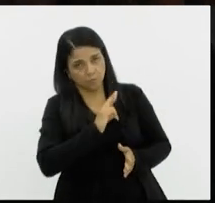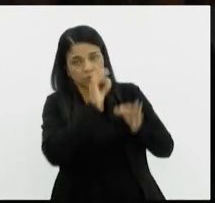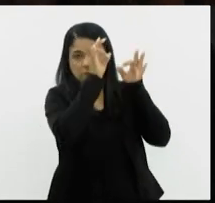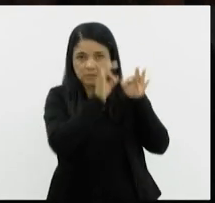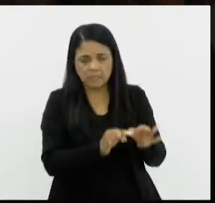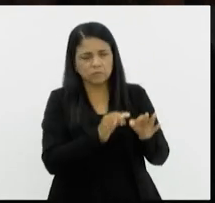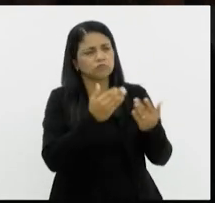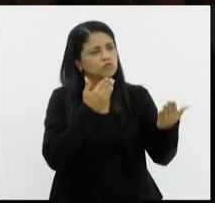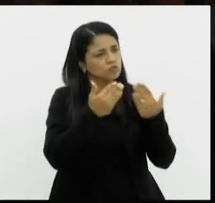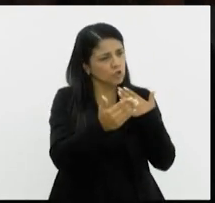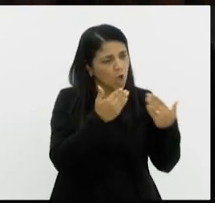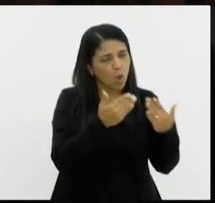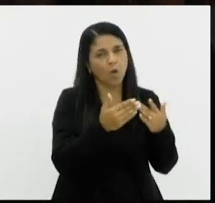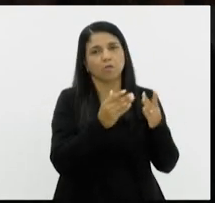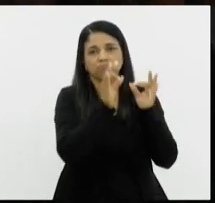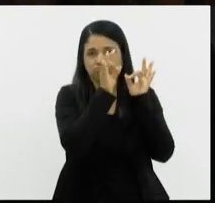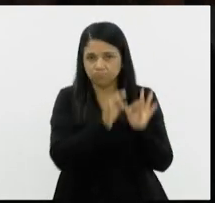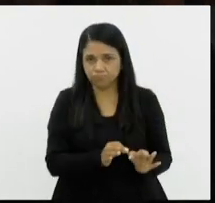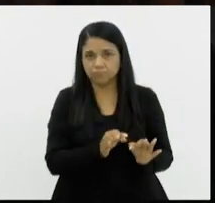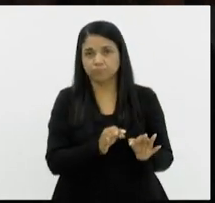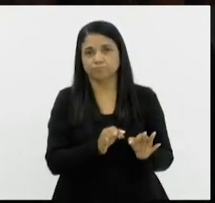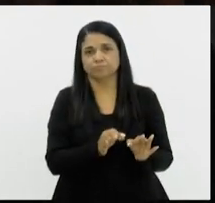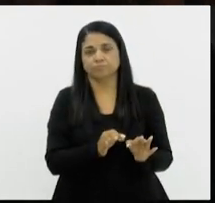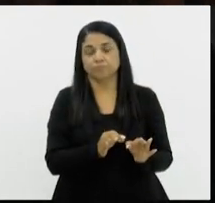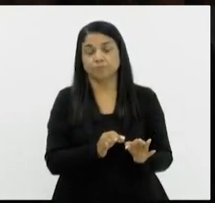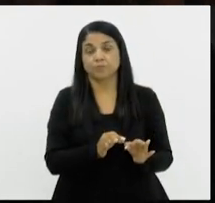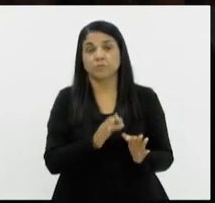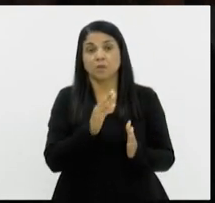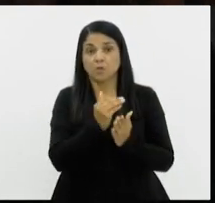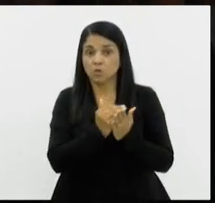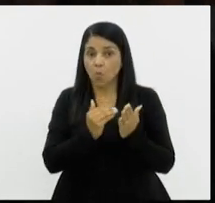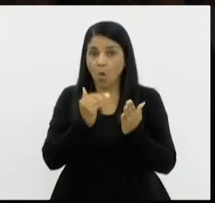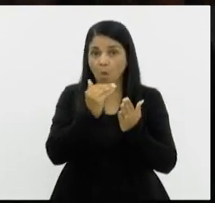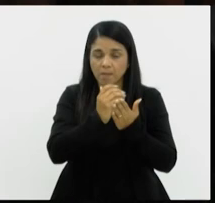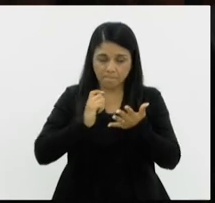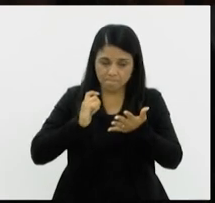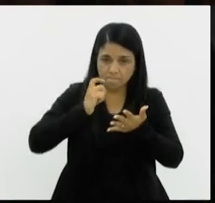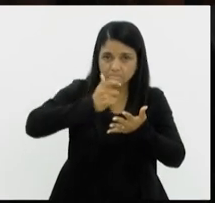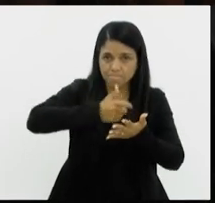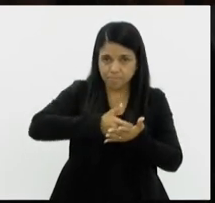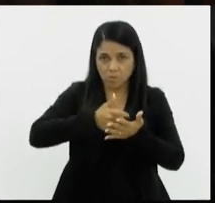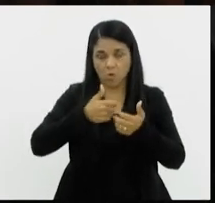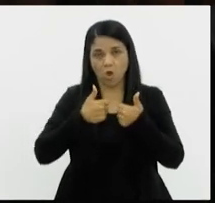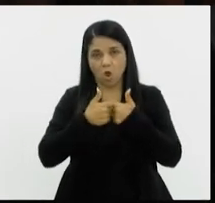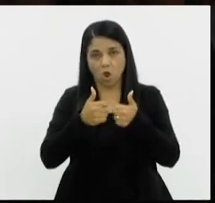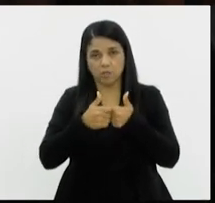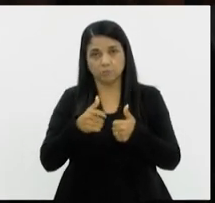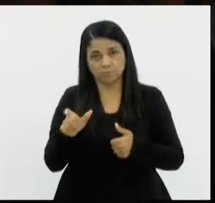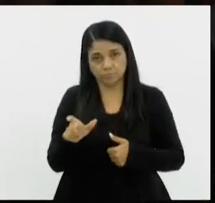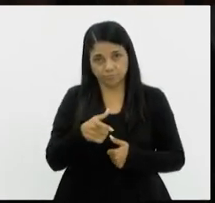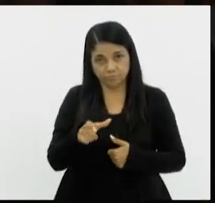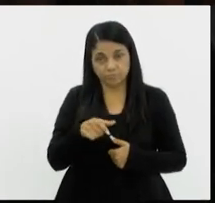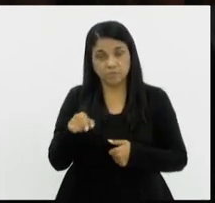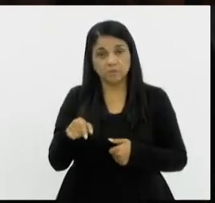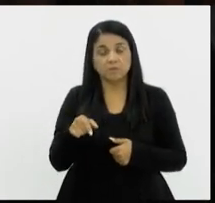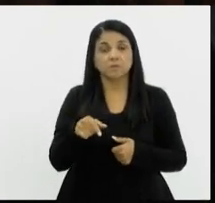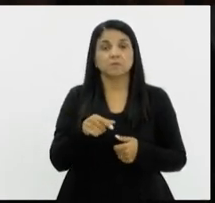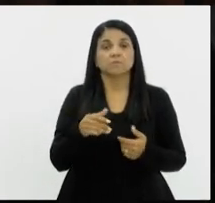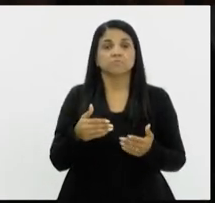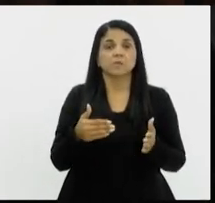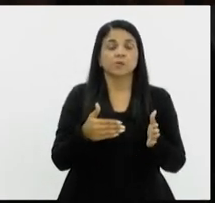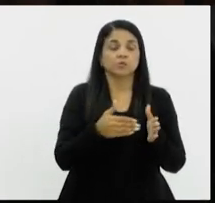dialogar. E, quanto ao aumento da passagem de ônibus em Santa Isabel, do Rio Preto, à Barra Mansa,